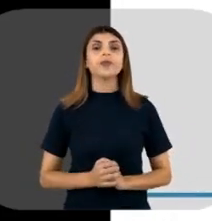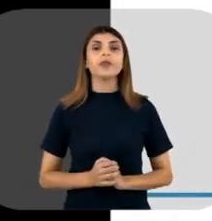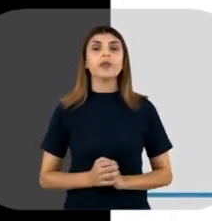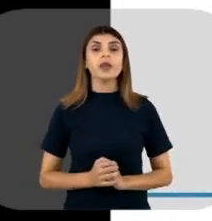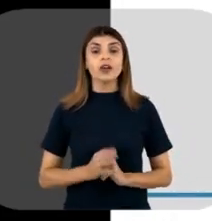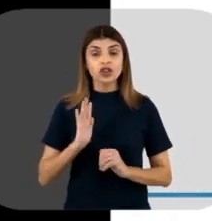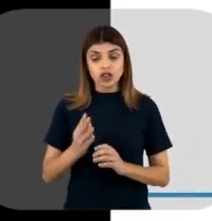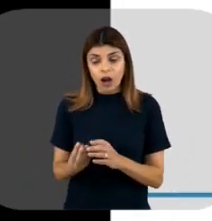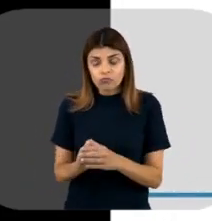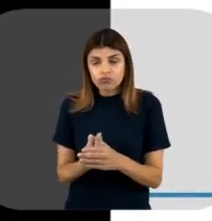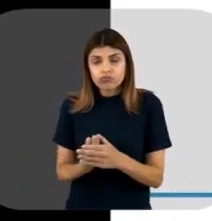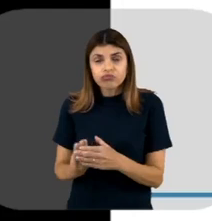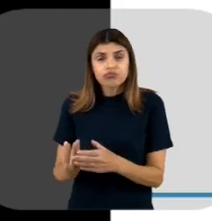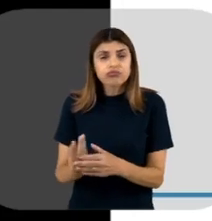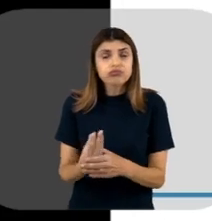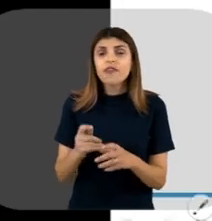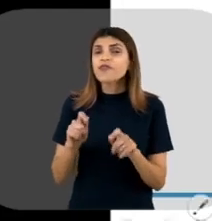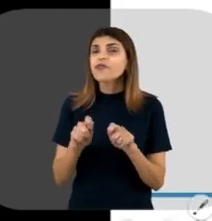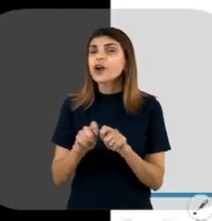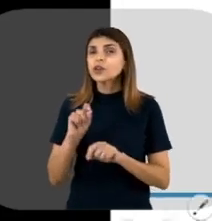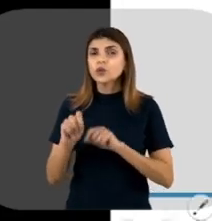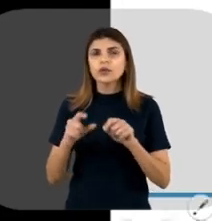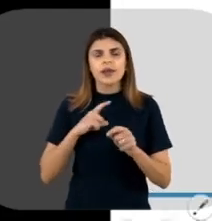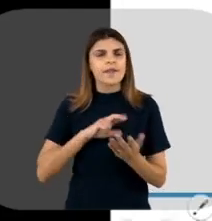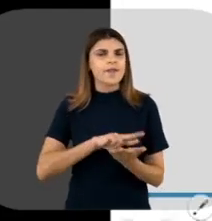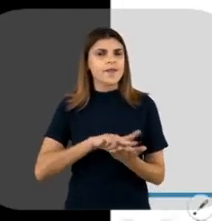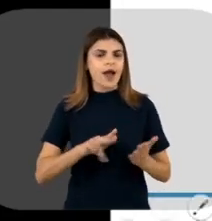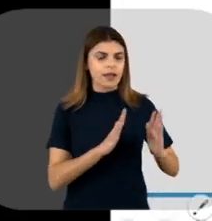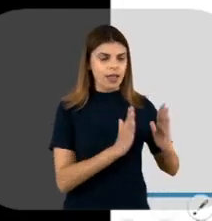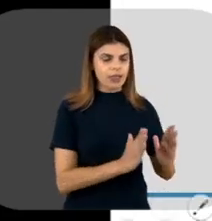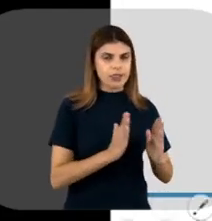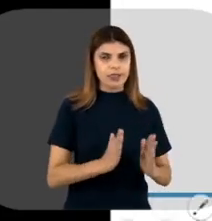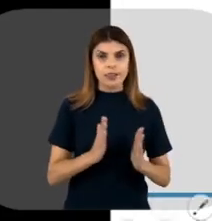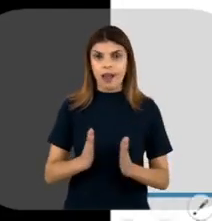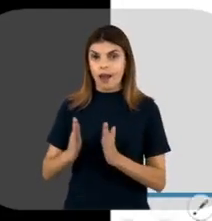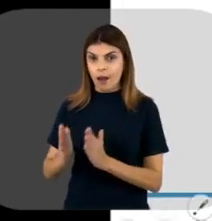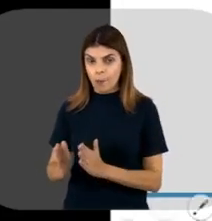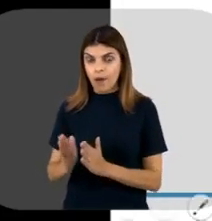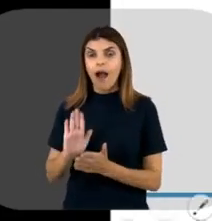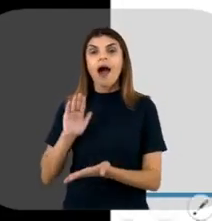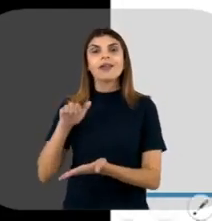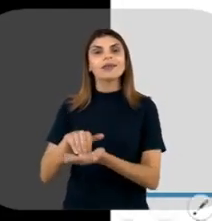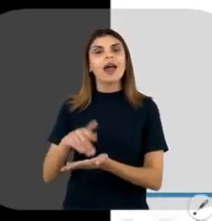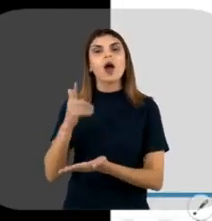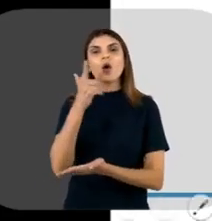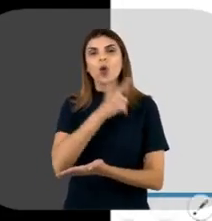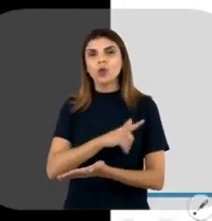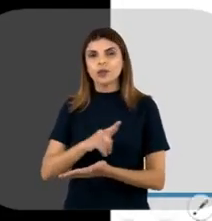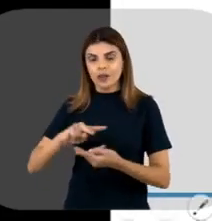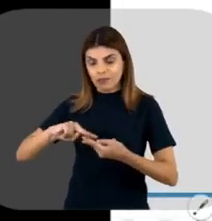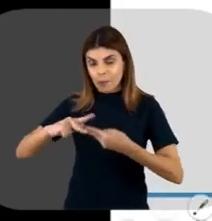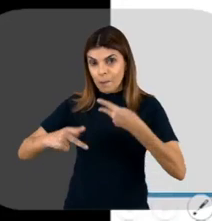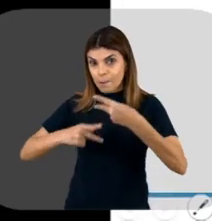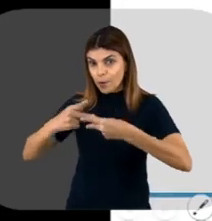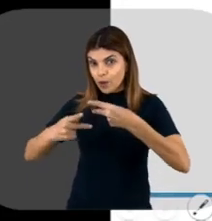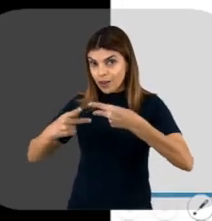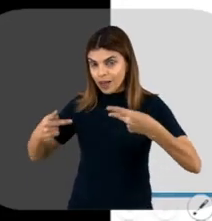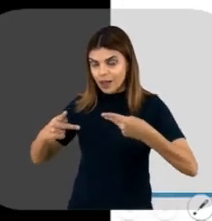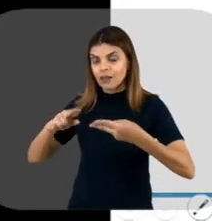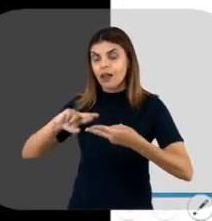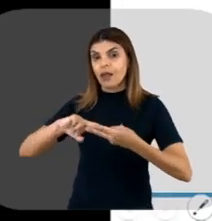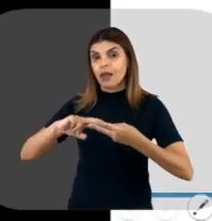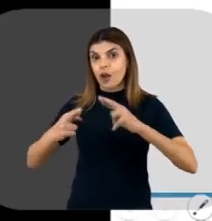E após essa fermentação, o que que é feito, né? Você tem várias etapas, né? Até obter a proteína